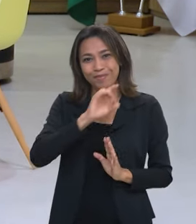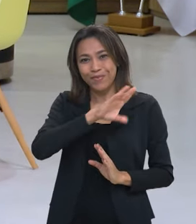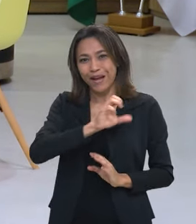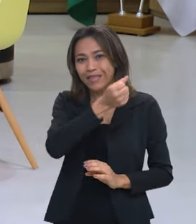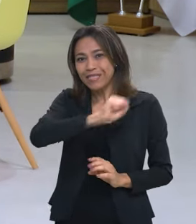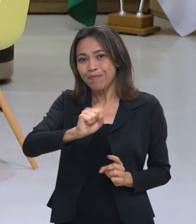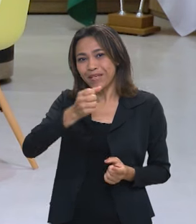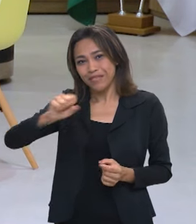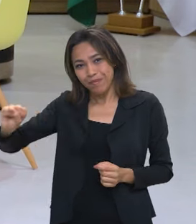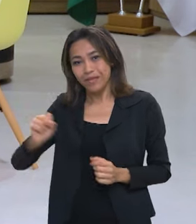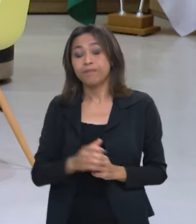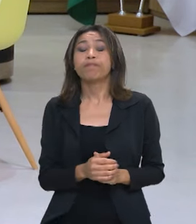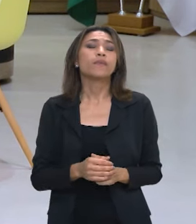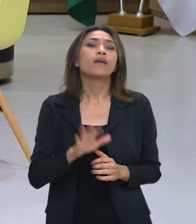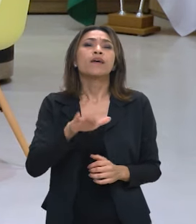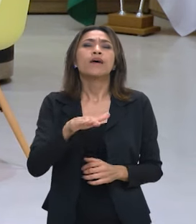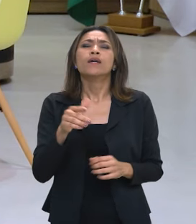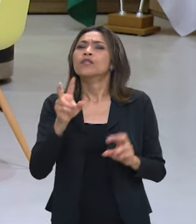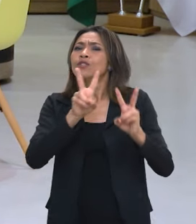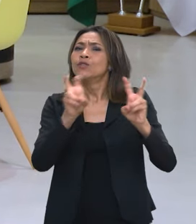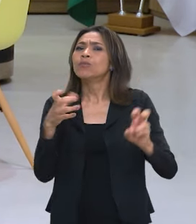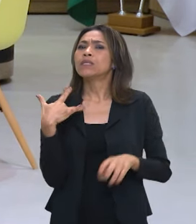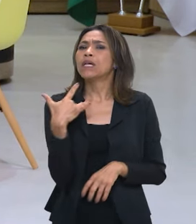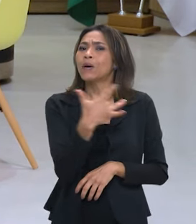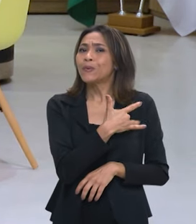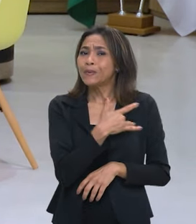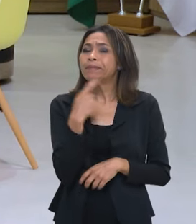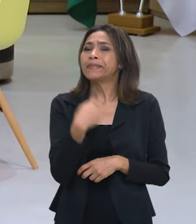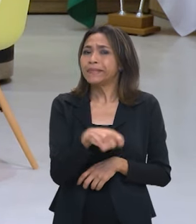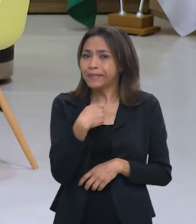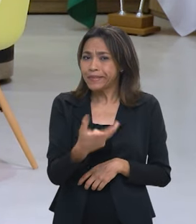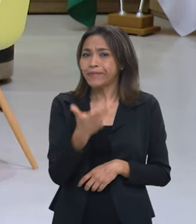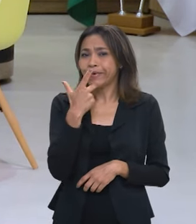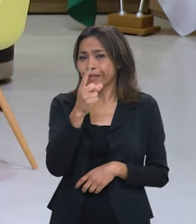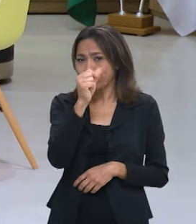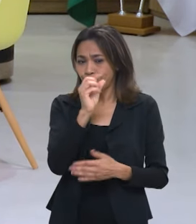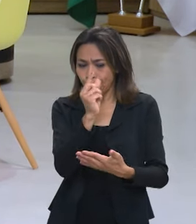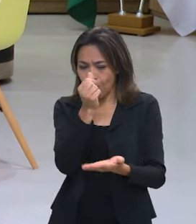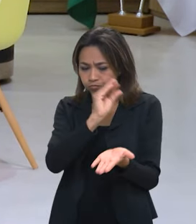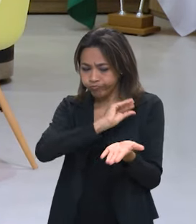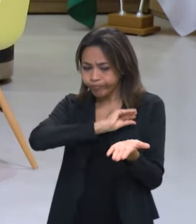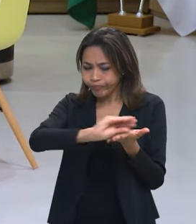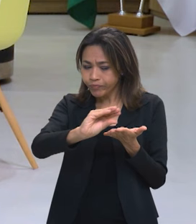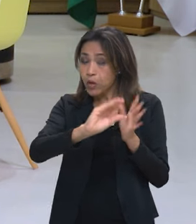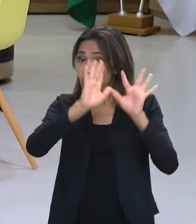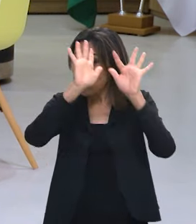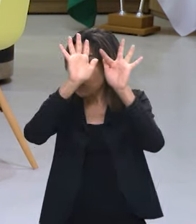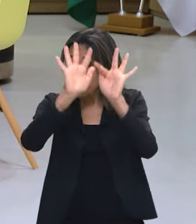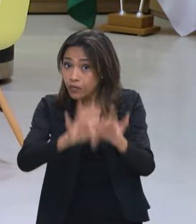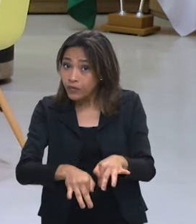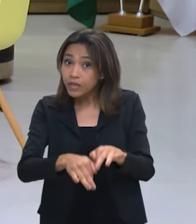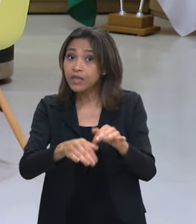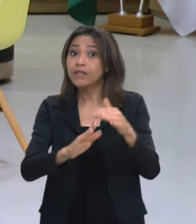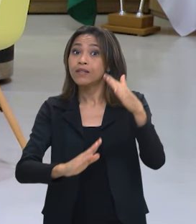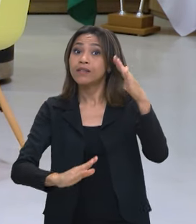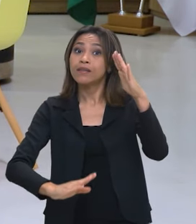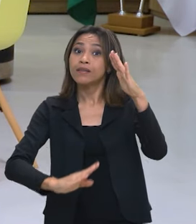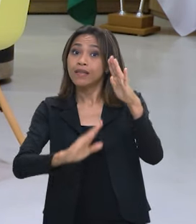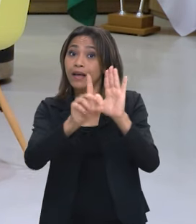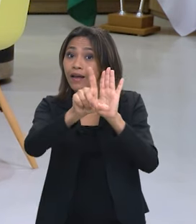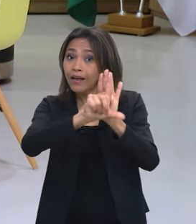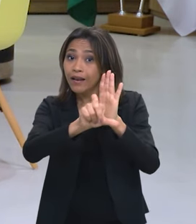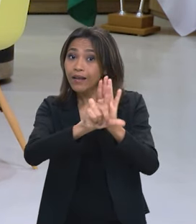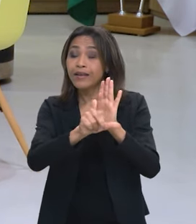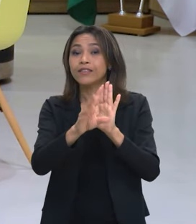semestralmente ministra não é como falar de saúde sem falar de investimentos com o fim do teto de gasto aprovação do novo marco